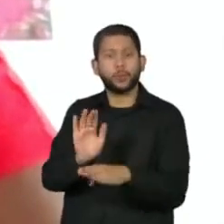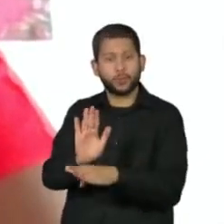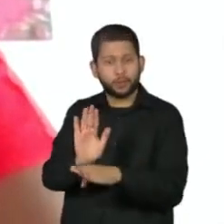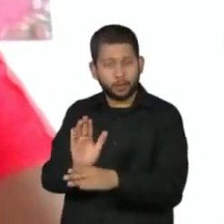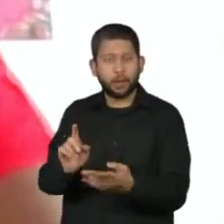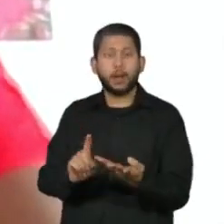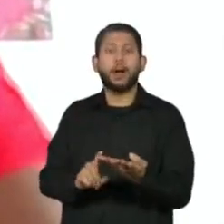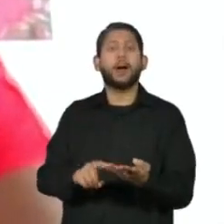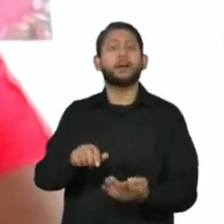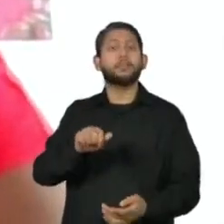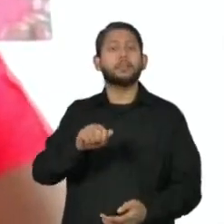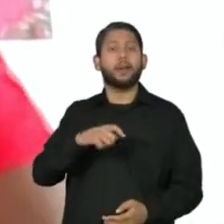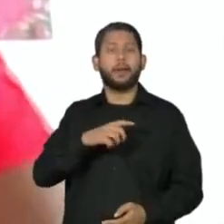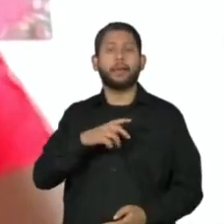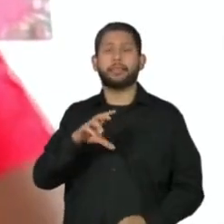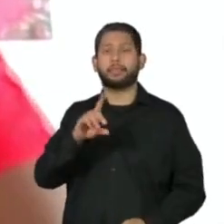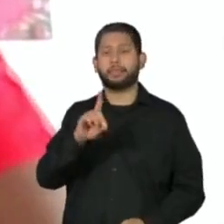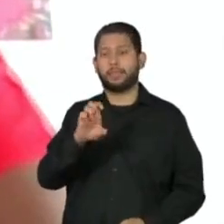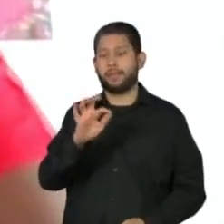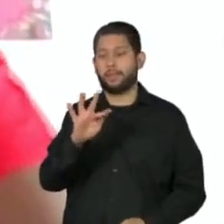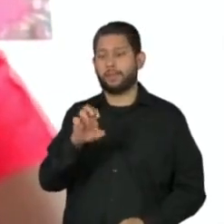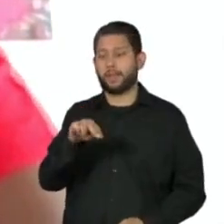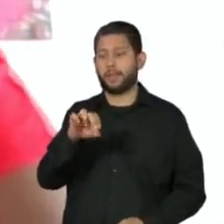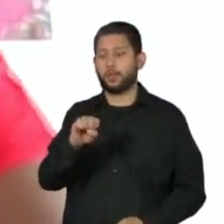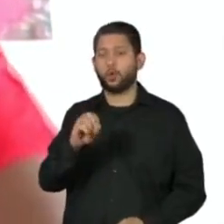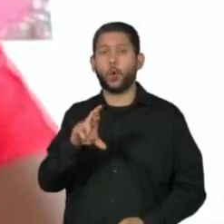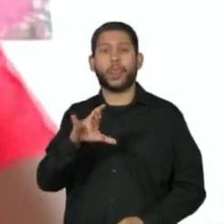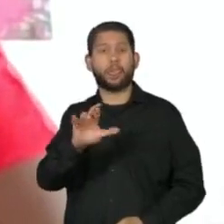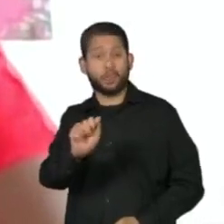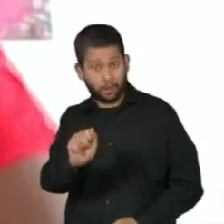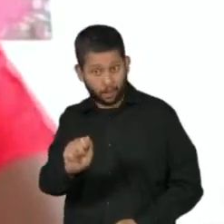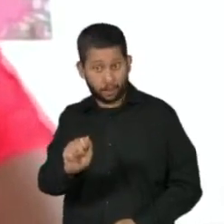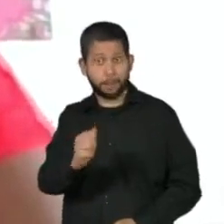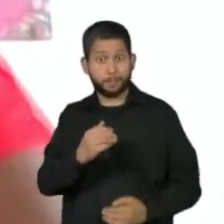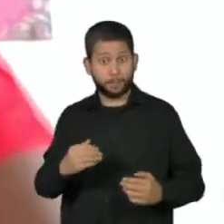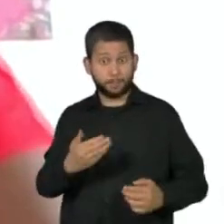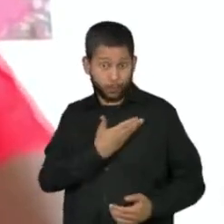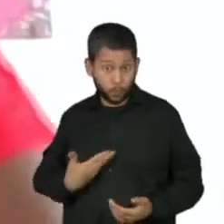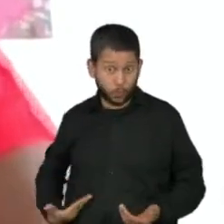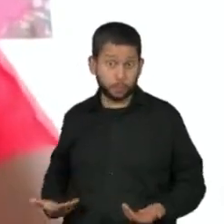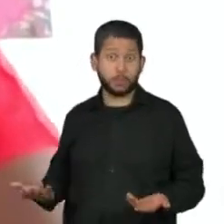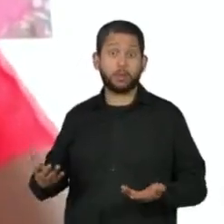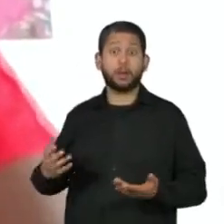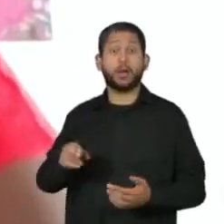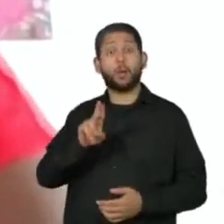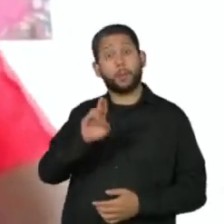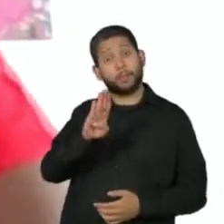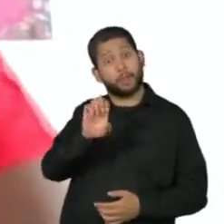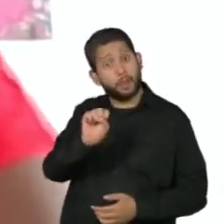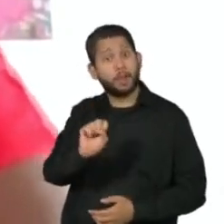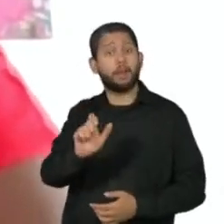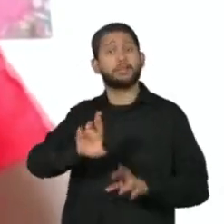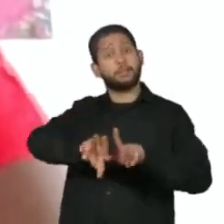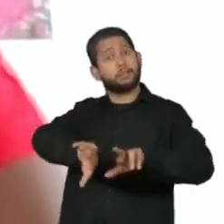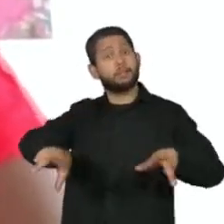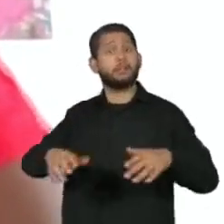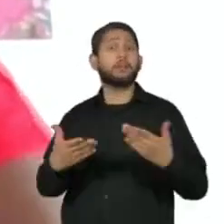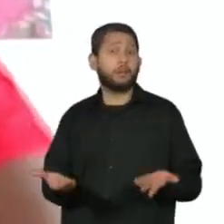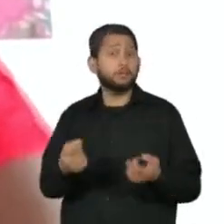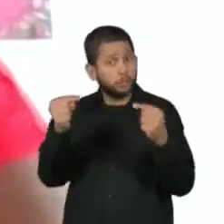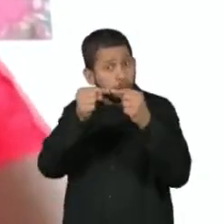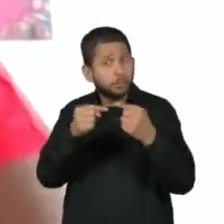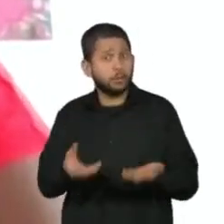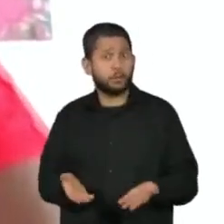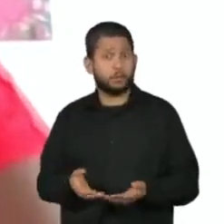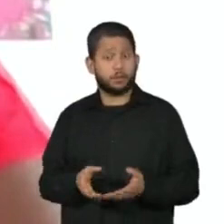Defensoria Pública, as unidades de saúde e as organizações da sociedade civil. Então, nós